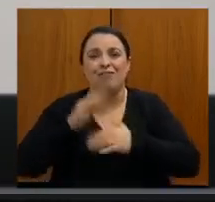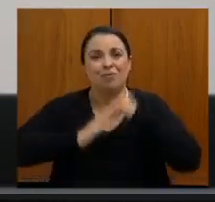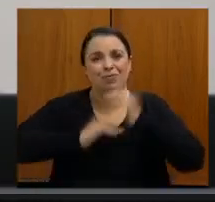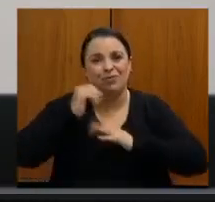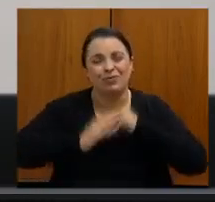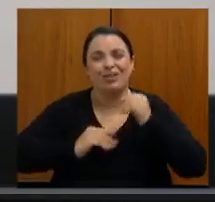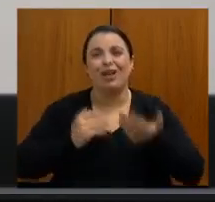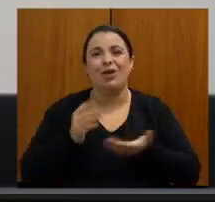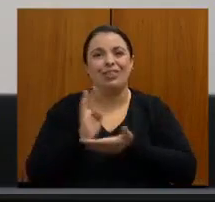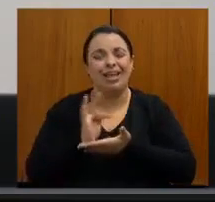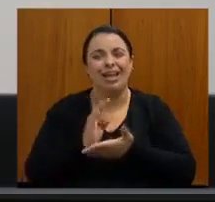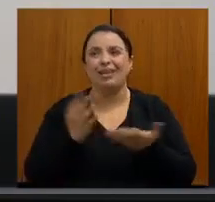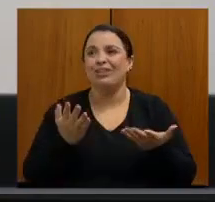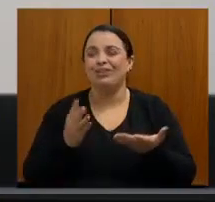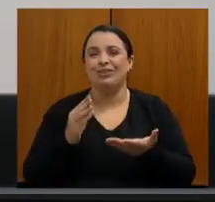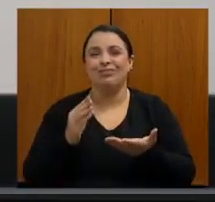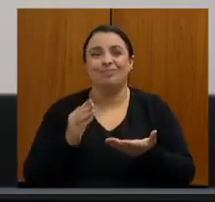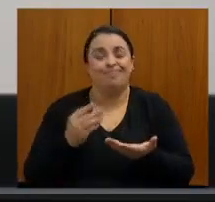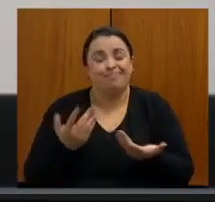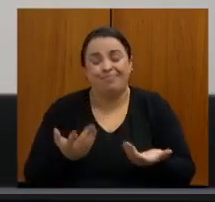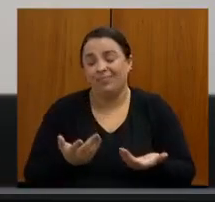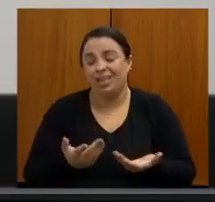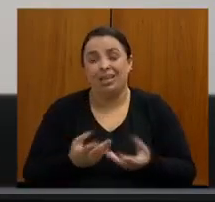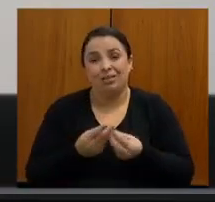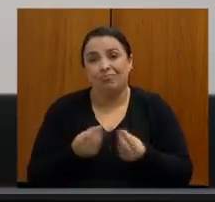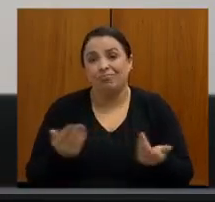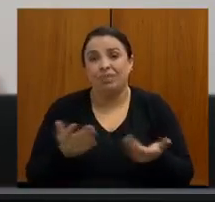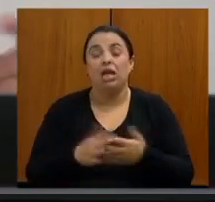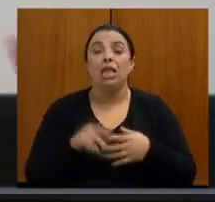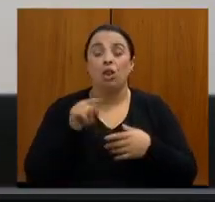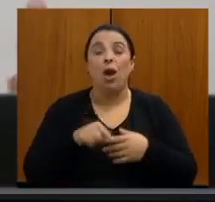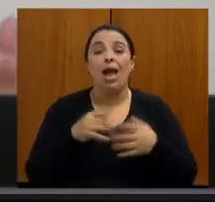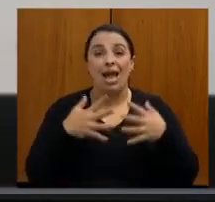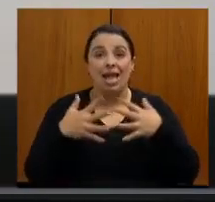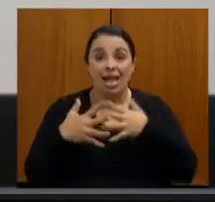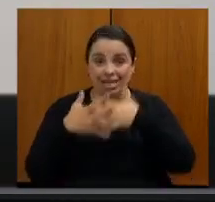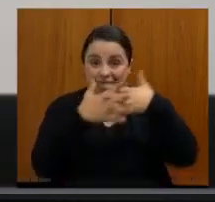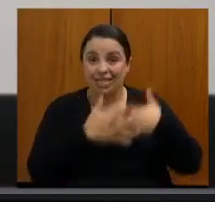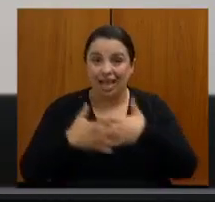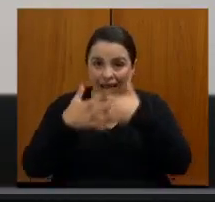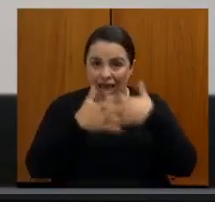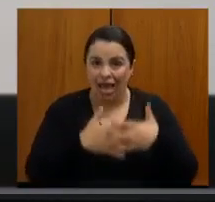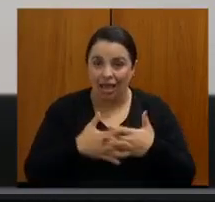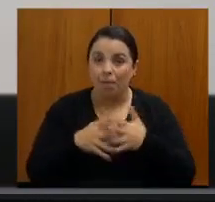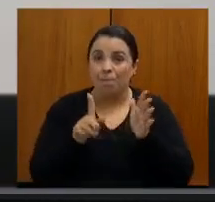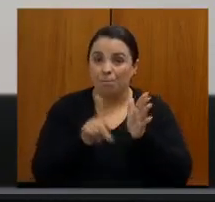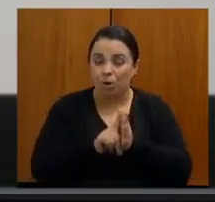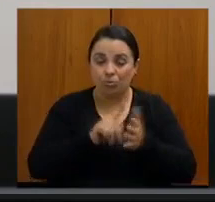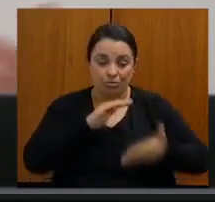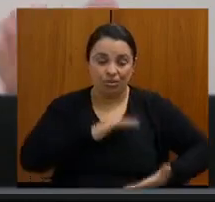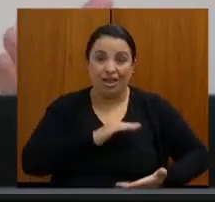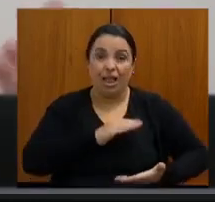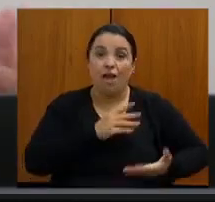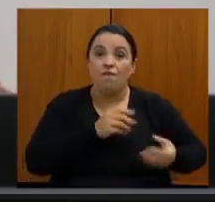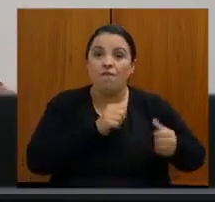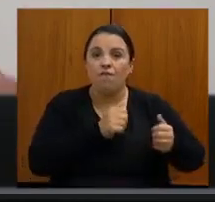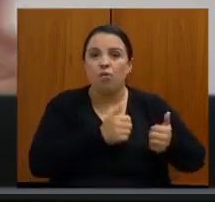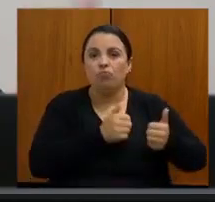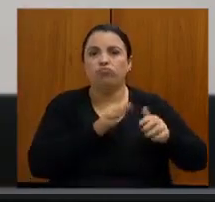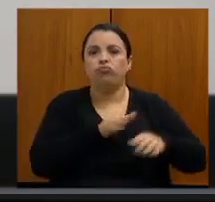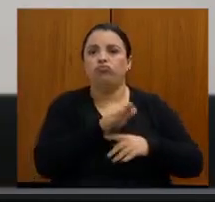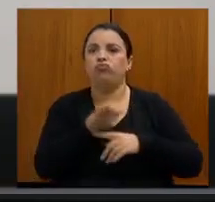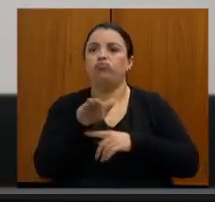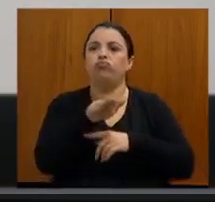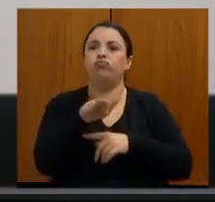sustentabilidade. Então, a saída é a carreta da mamografia ir nessas cidades menores, fazer toda a